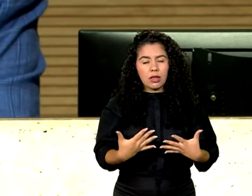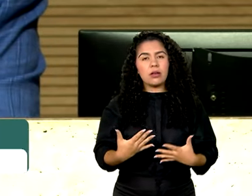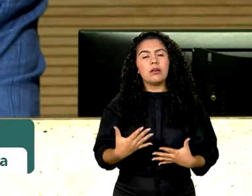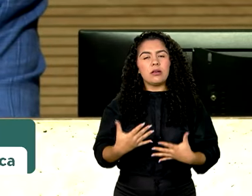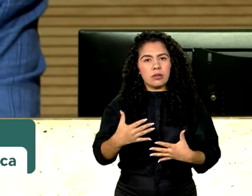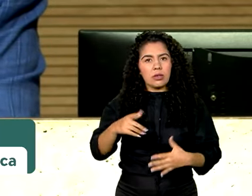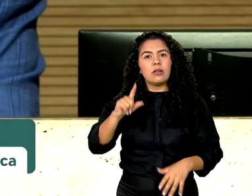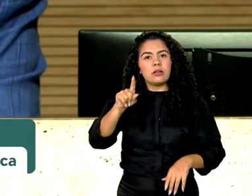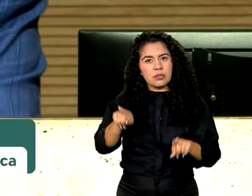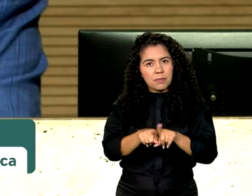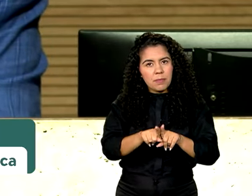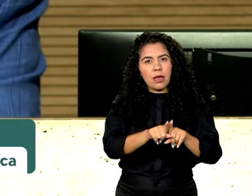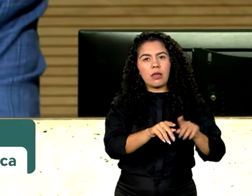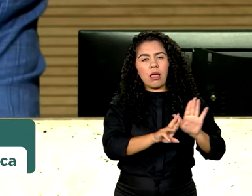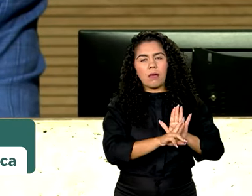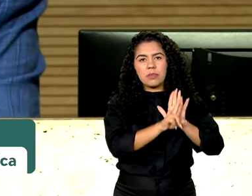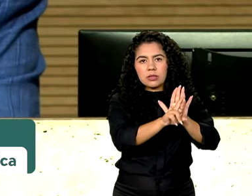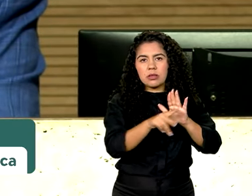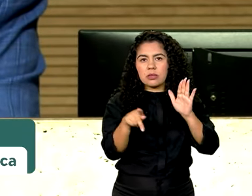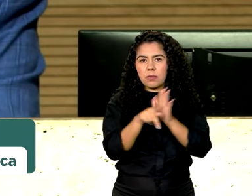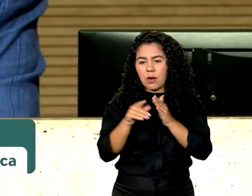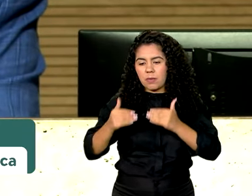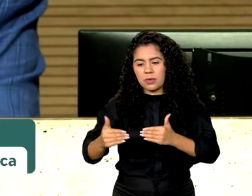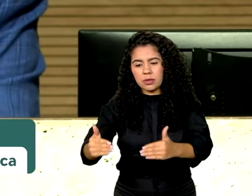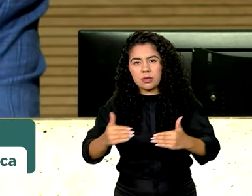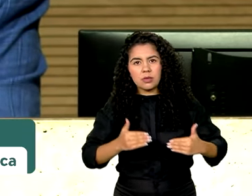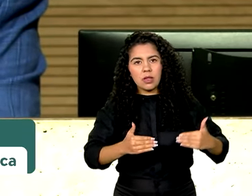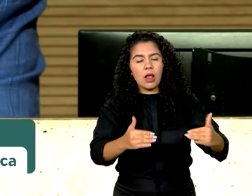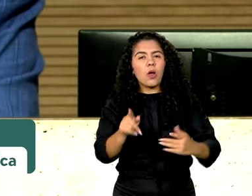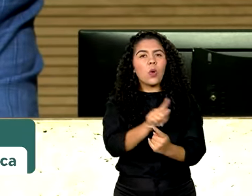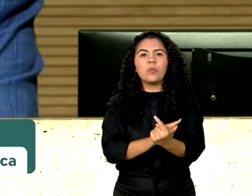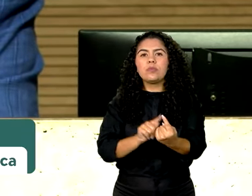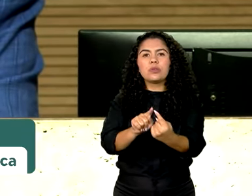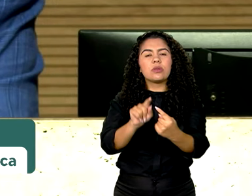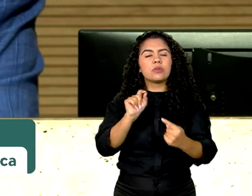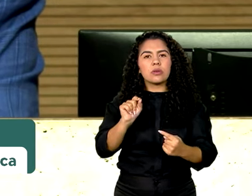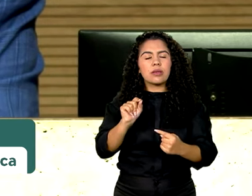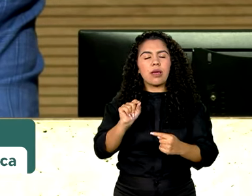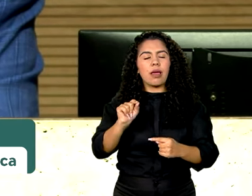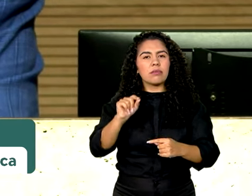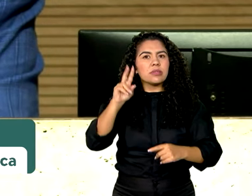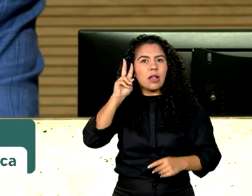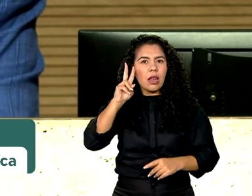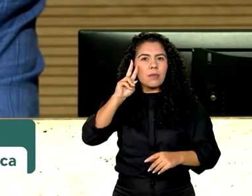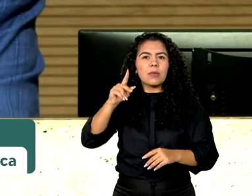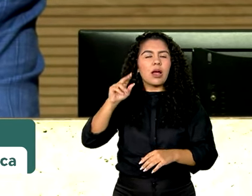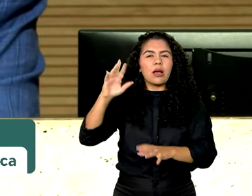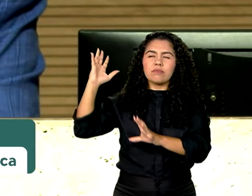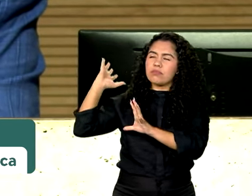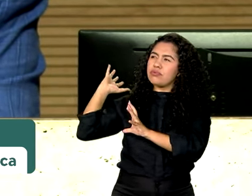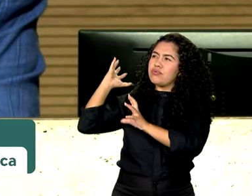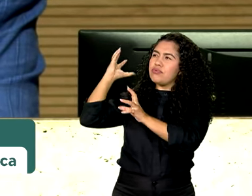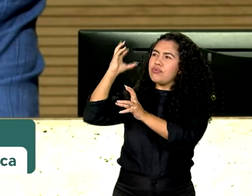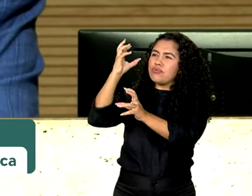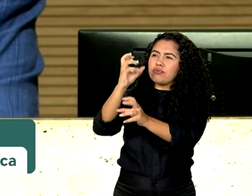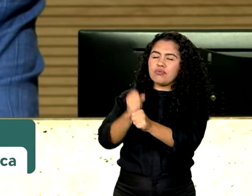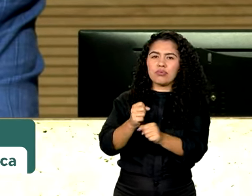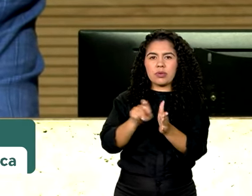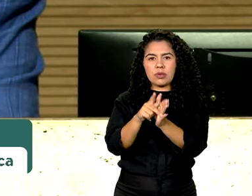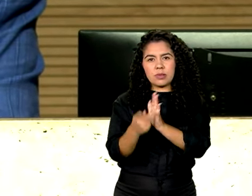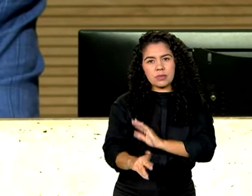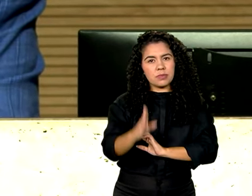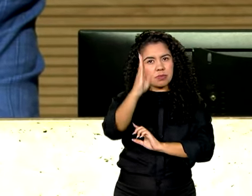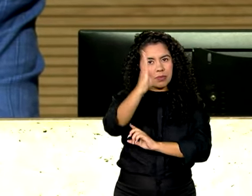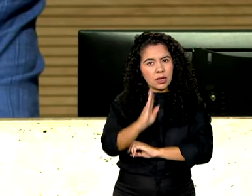os ministros na preservação da memória política do país e da importância da existência de lugares de memória no